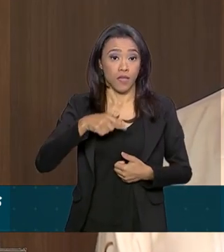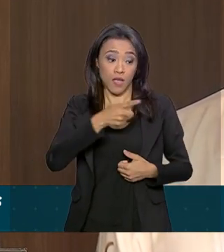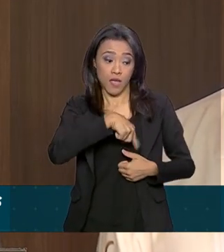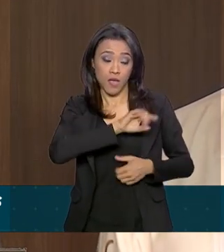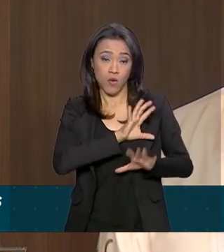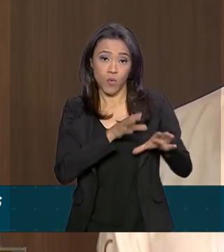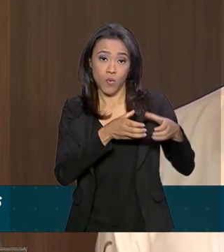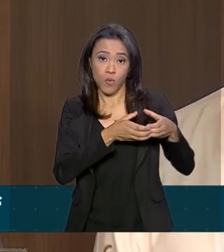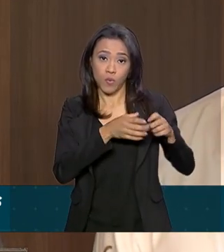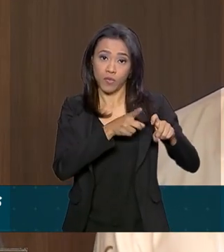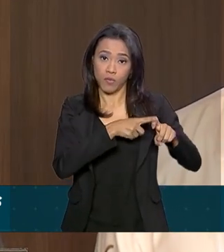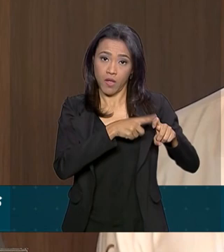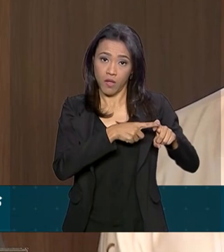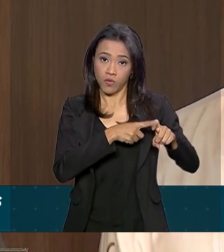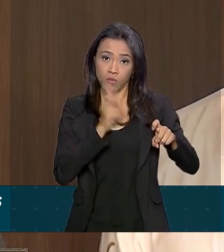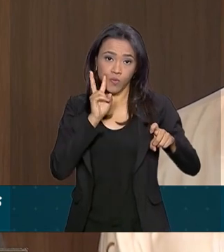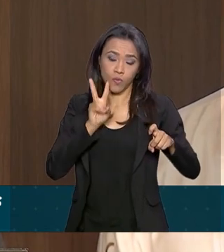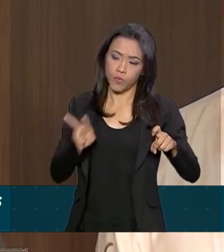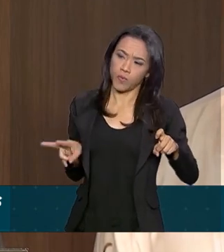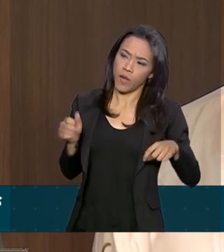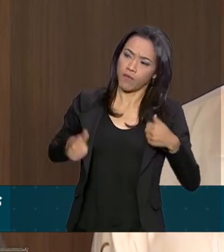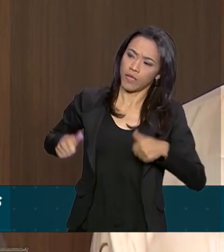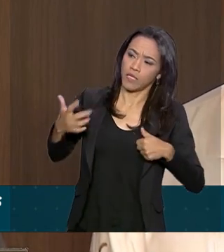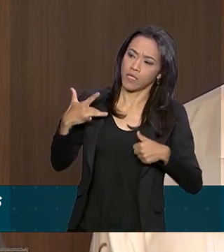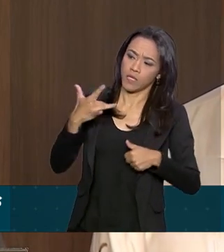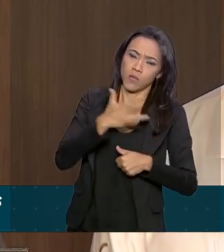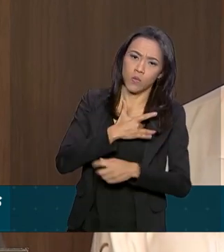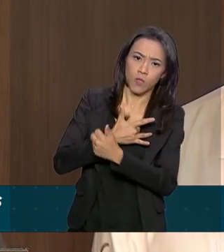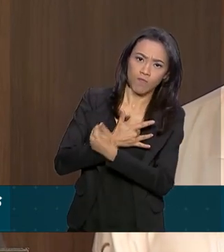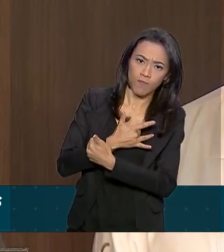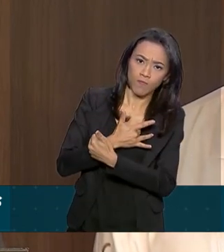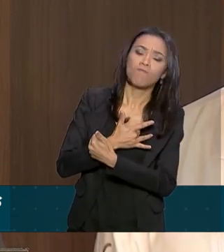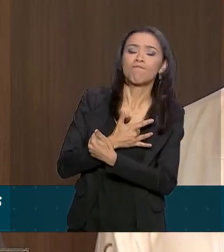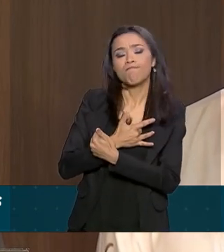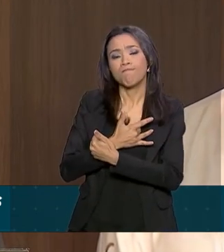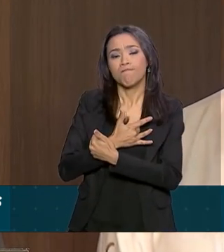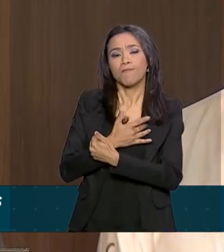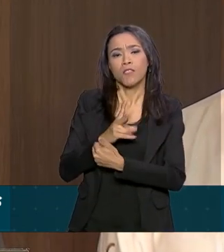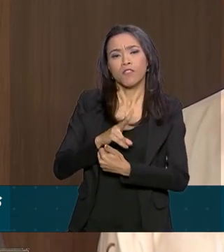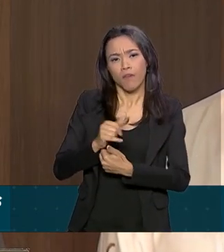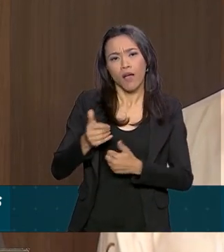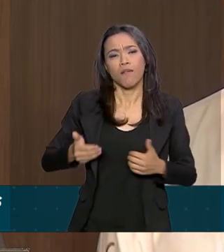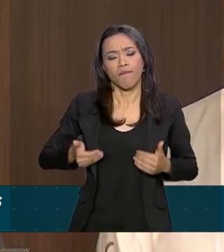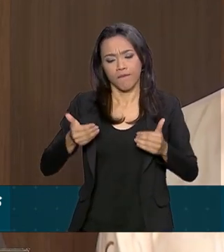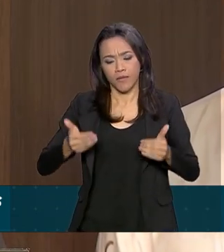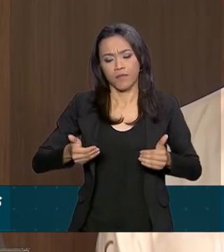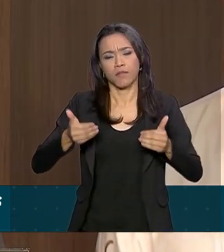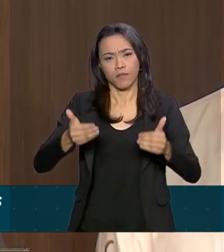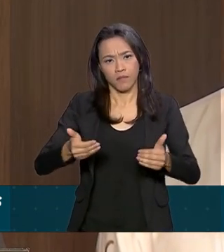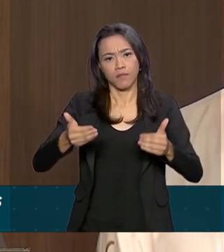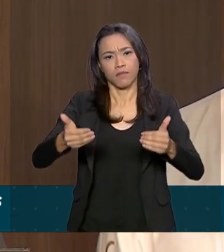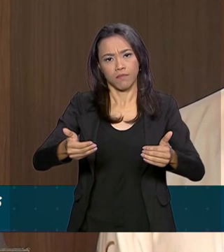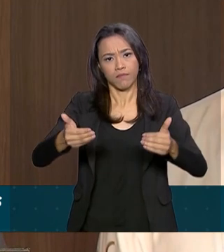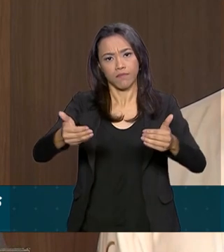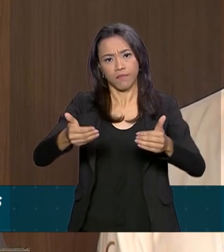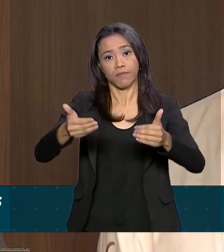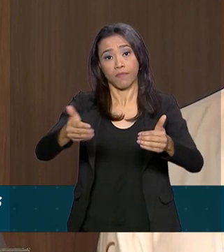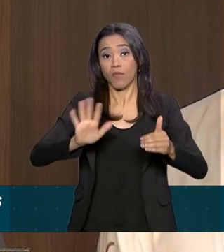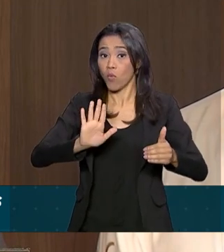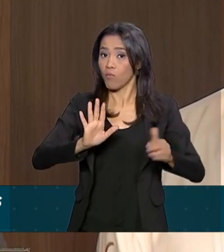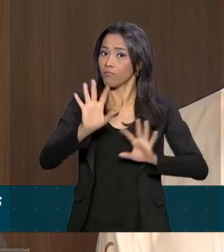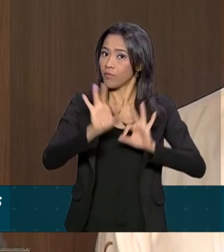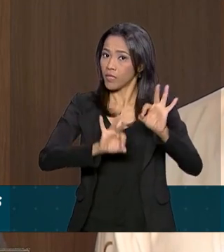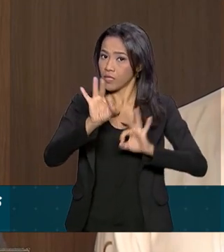equipe médica e as análises com o senhor presidente, então, nós avançaremos em eventual modificação. Mas o planejamento